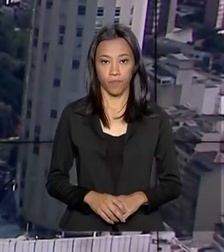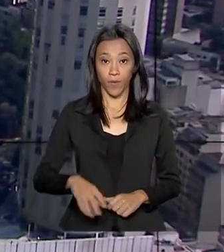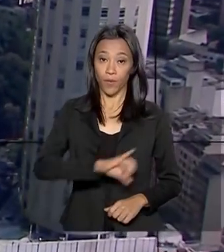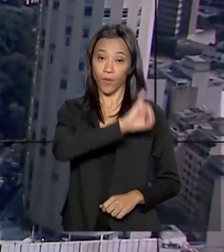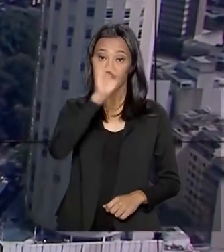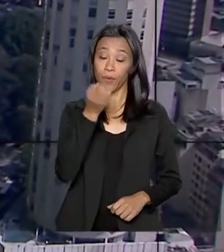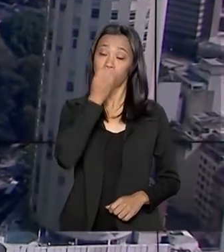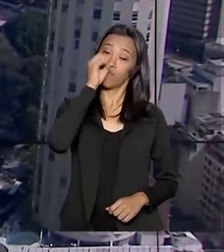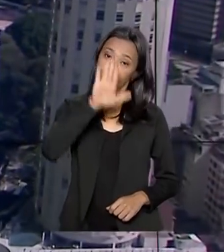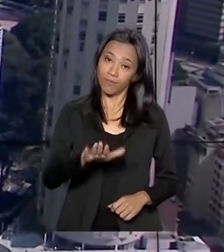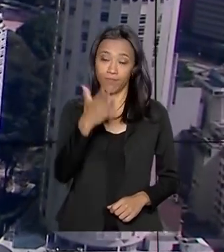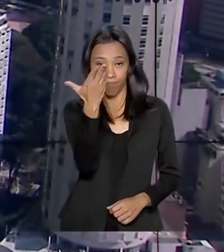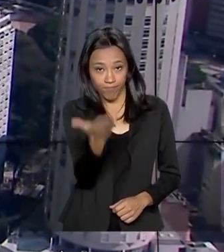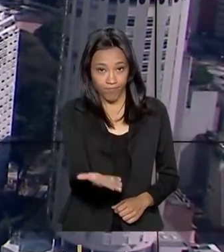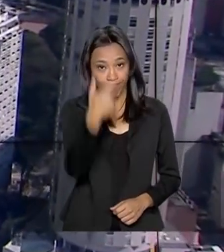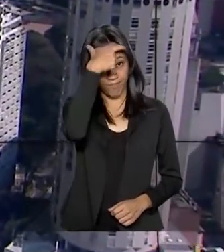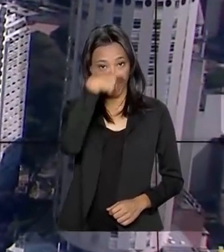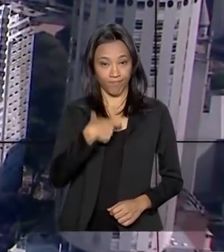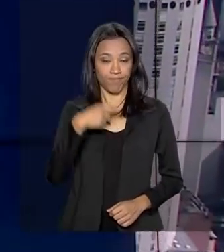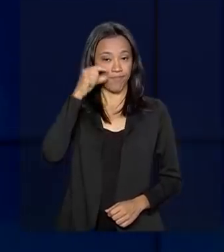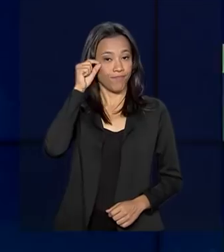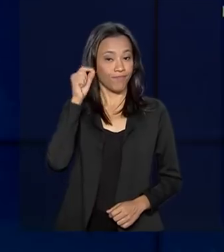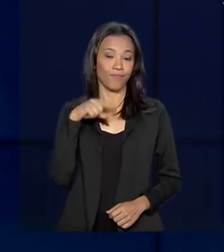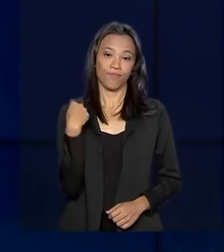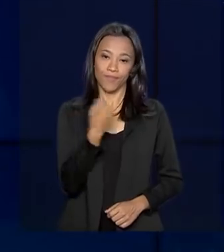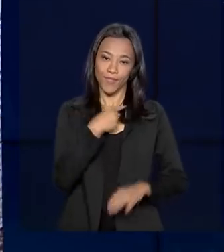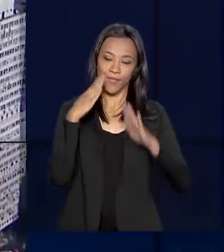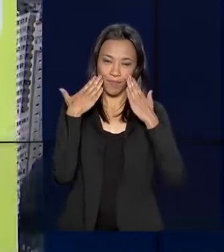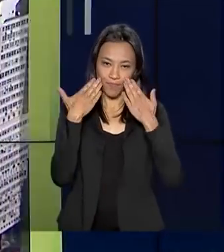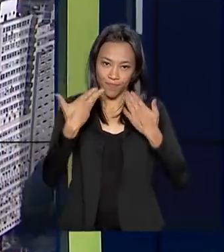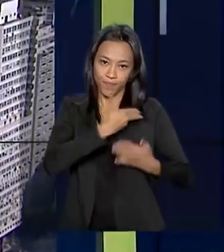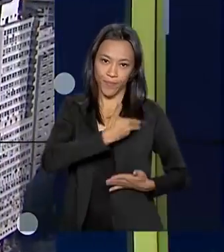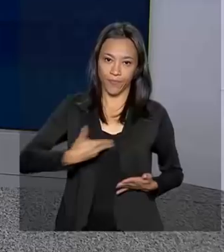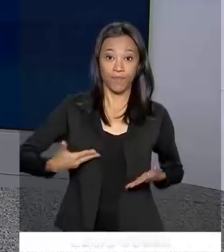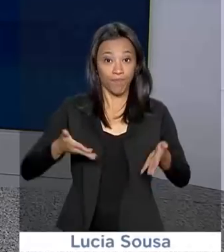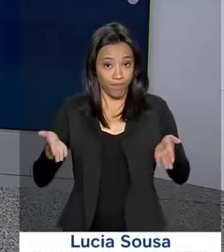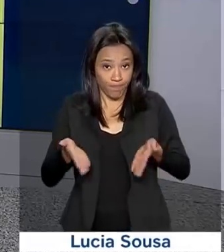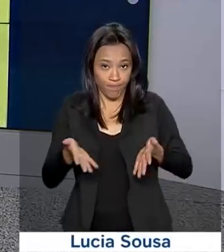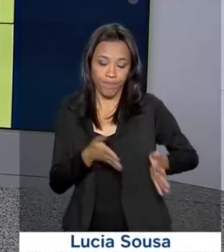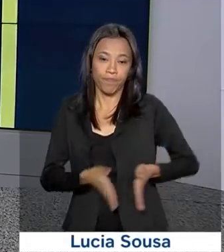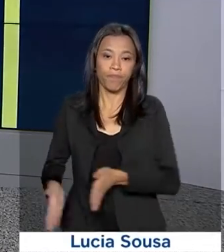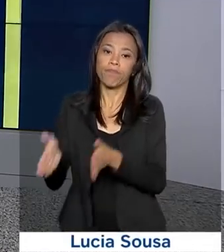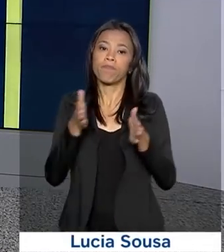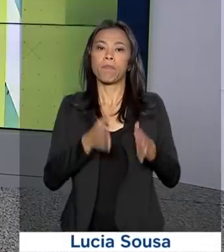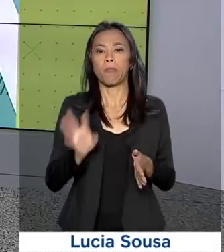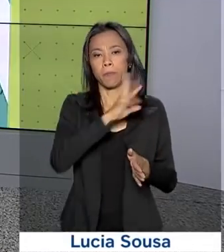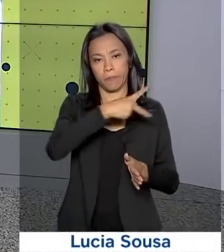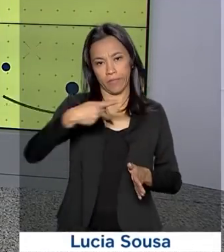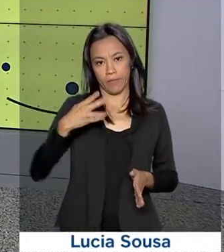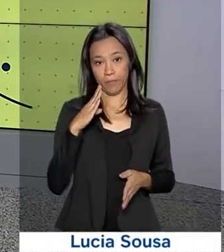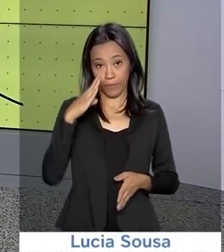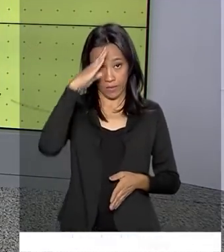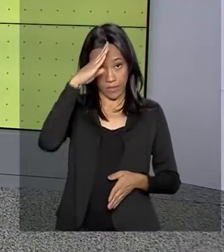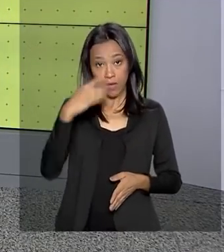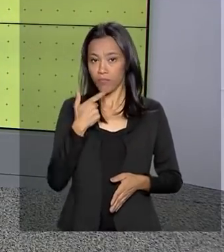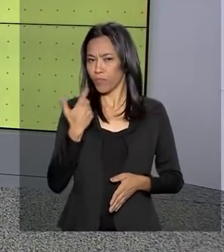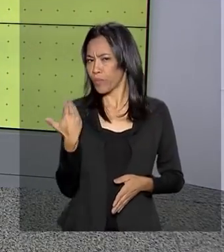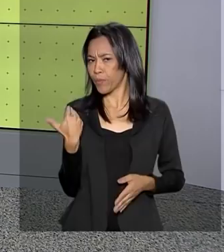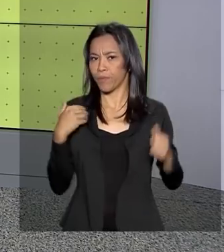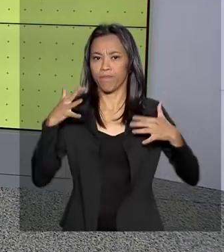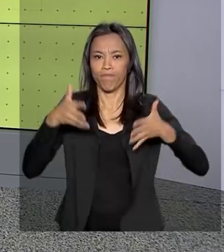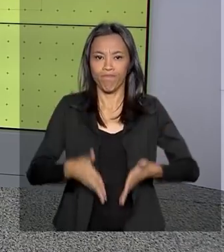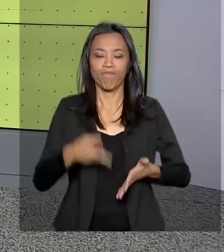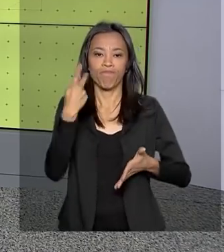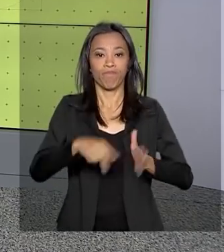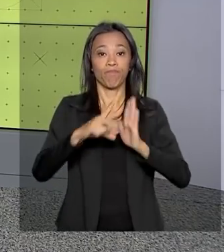Olá, boa tarde para você. Eu sou o Roberto Camargo e está no ar o Governo Agora. O presidente Jair Bolsonaro participou há pouco em